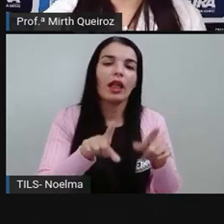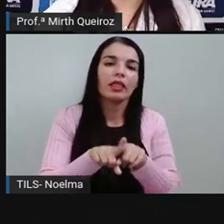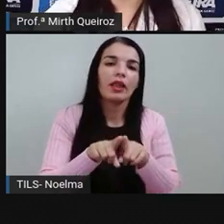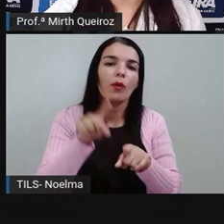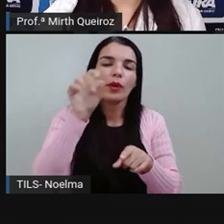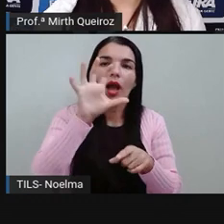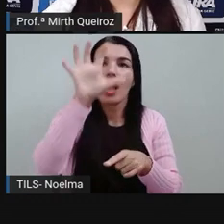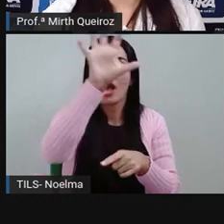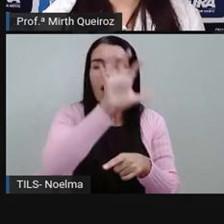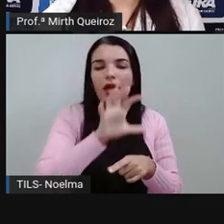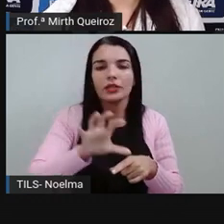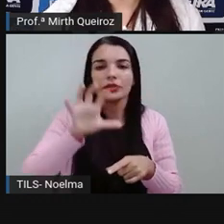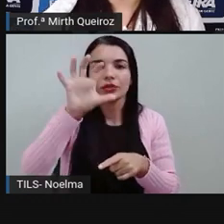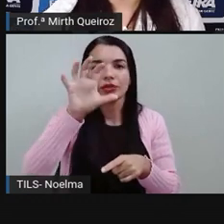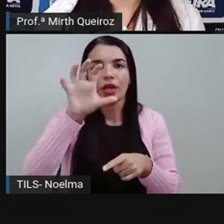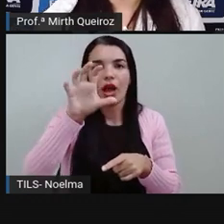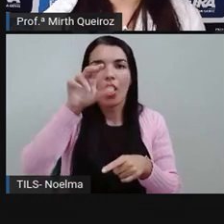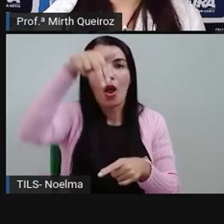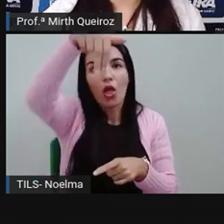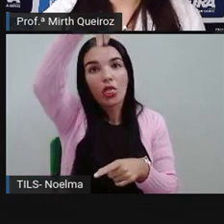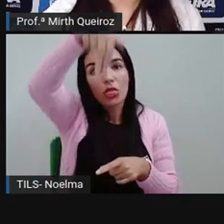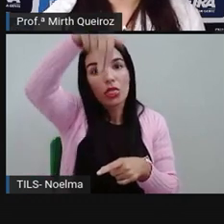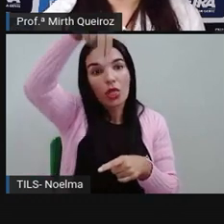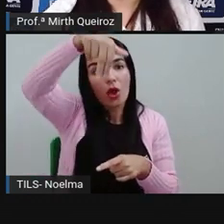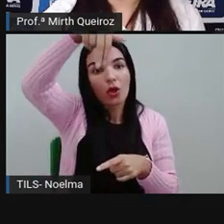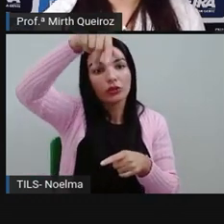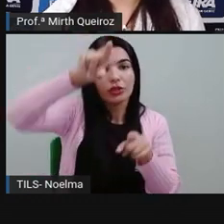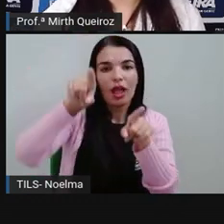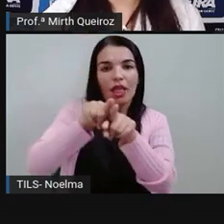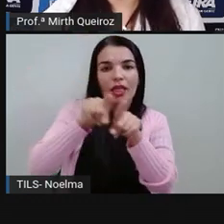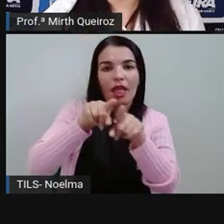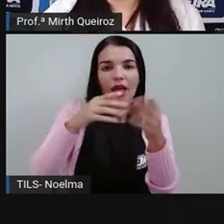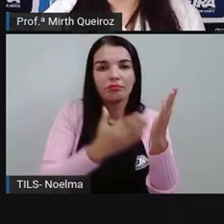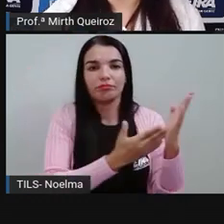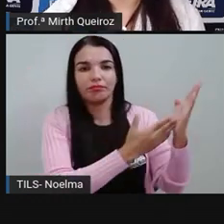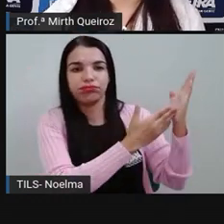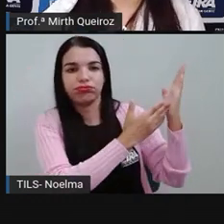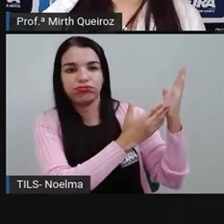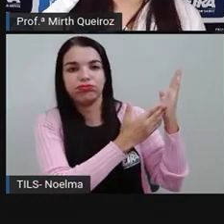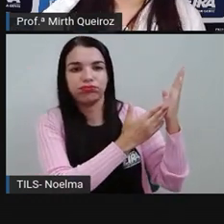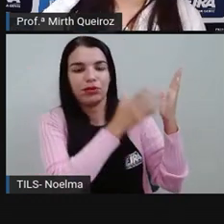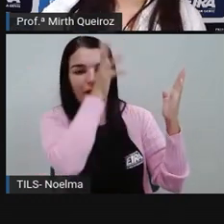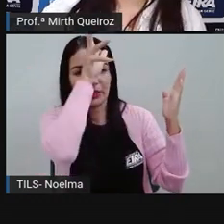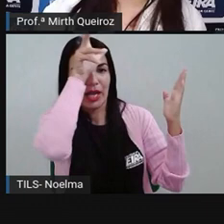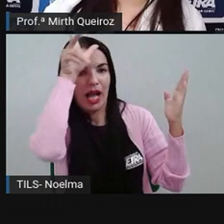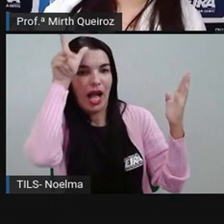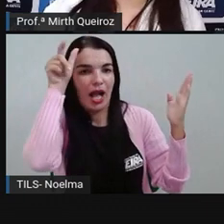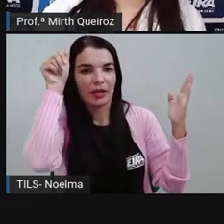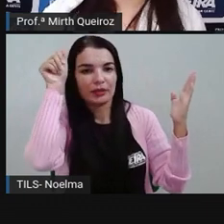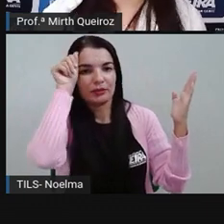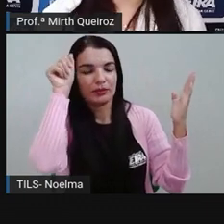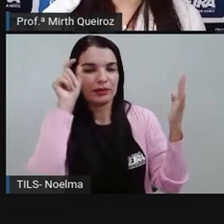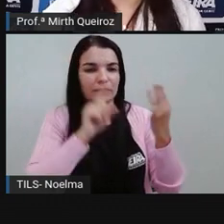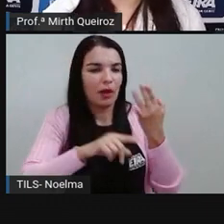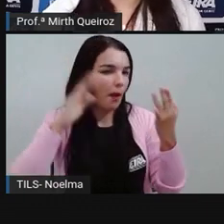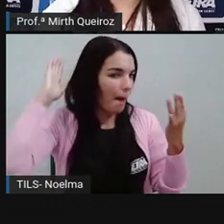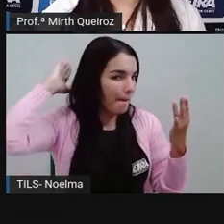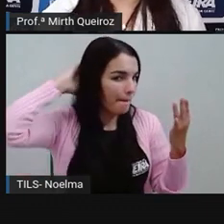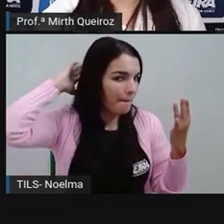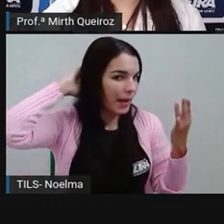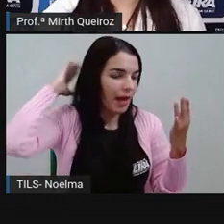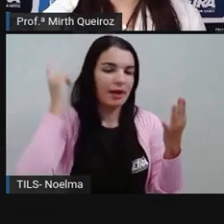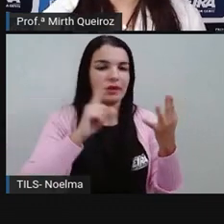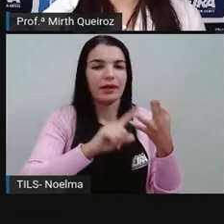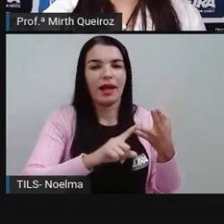temos aí os estados de Roraima, Amapá, Pará, Amazonas, Acre,